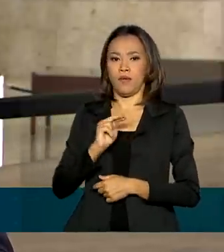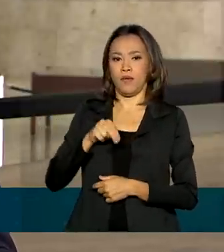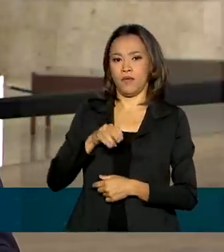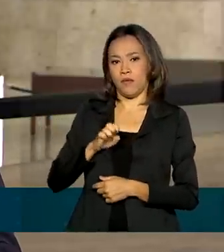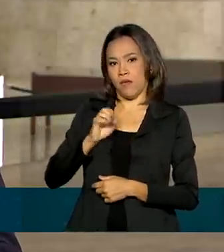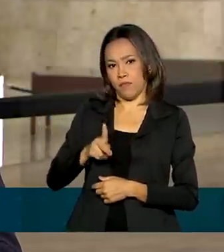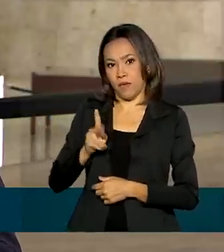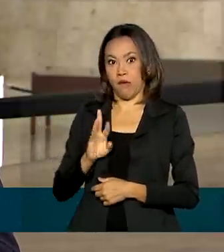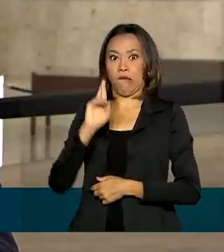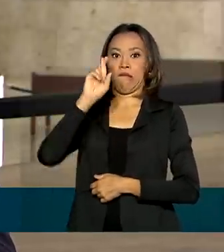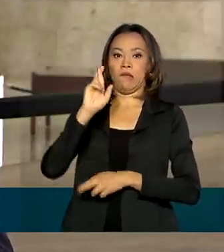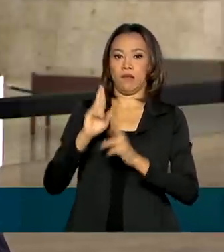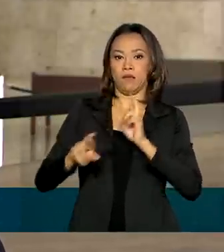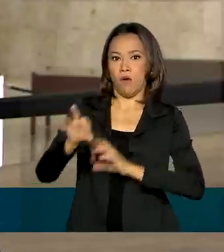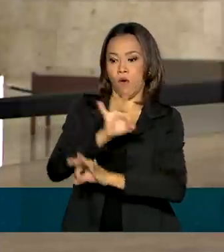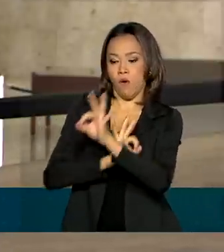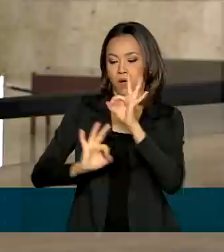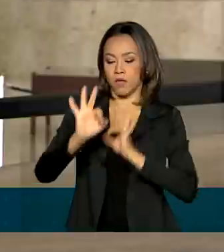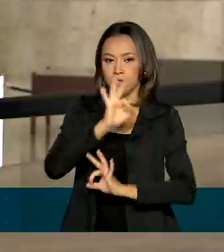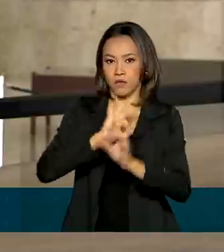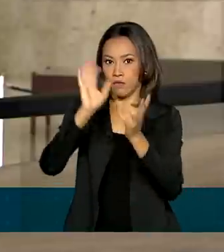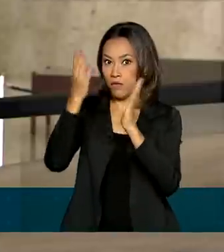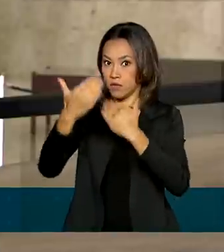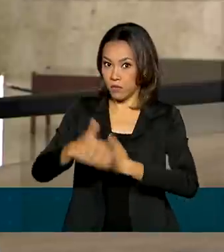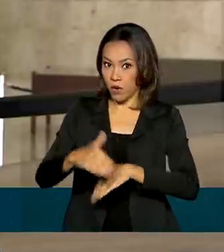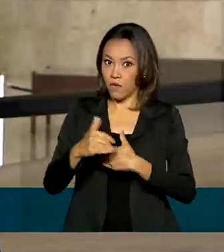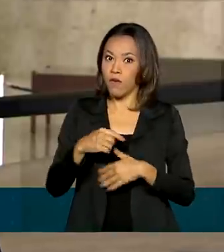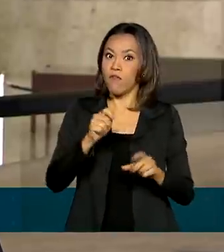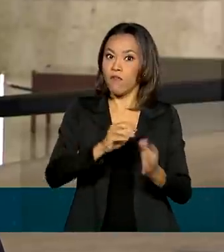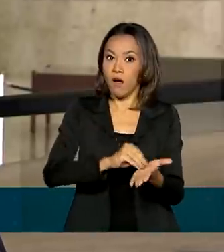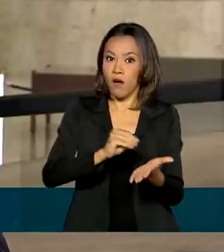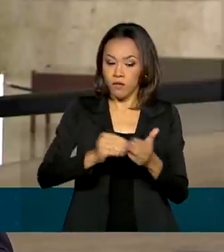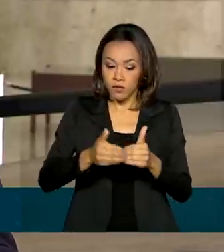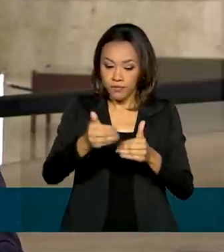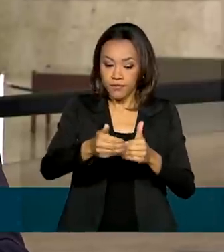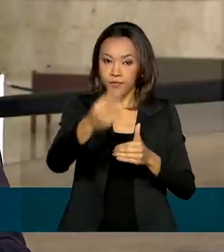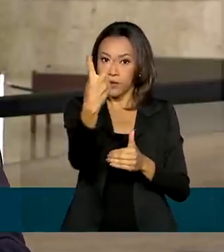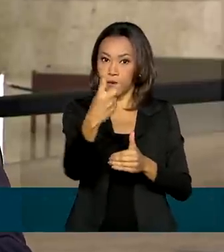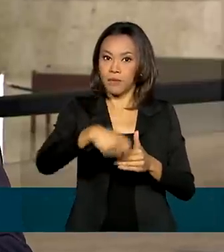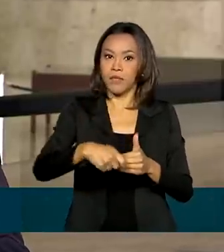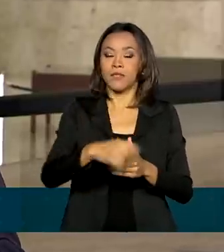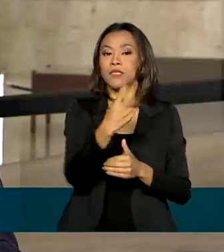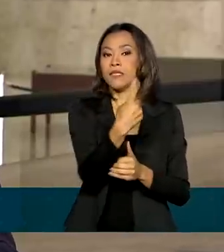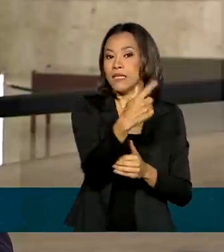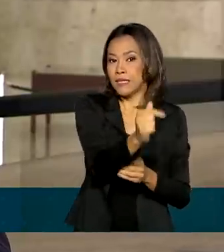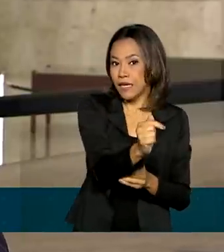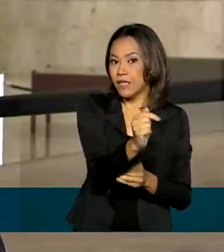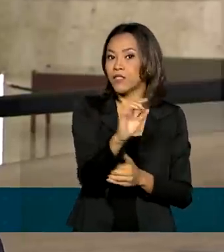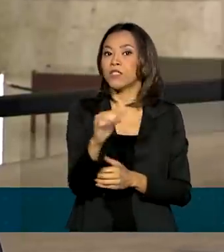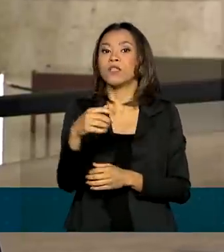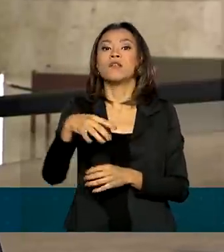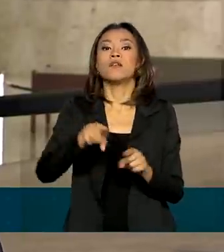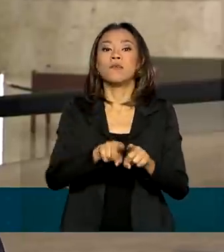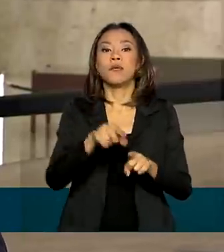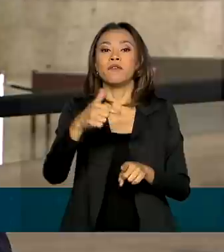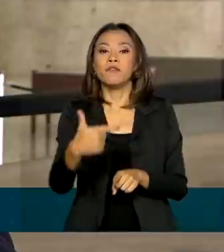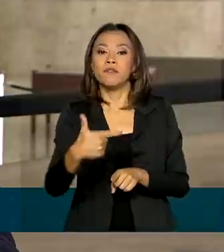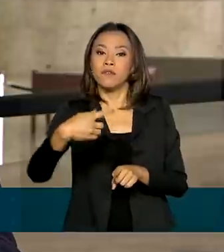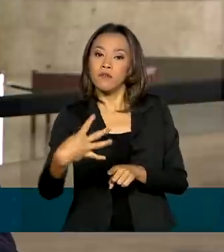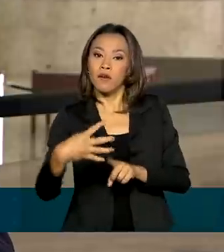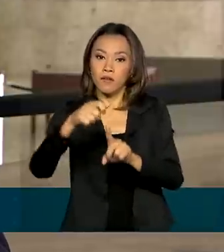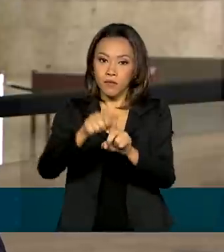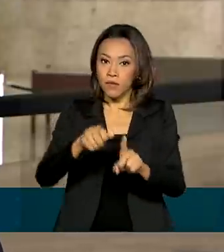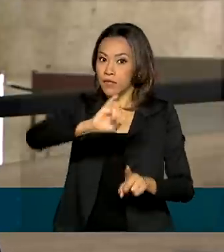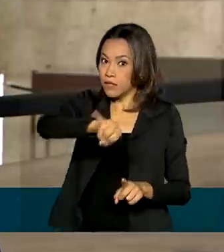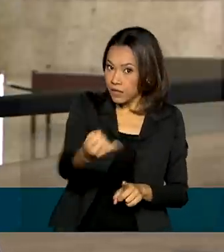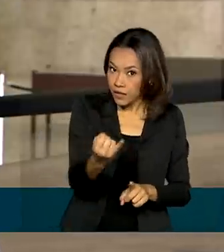Lembrando que faltam dois meses para a realização das provas, marcadas para os dias 17 e 24 de janeiro. Isso para